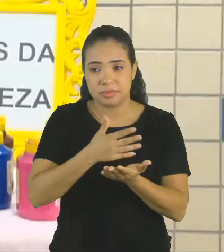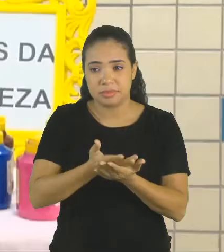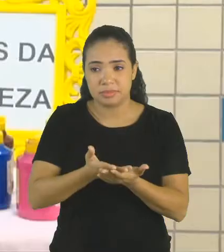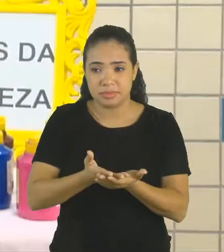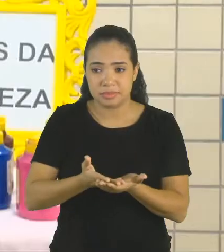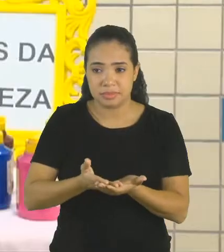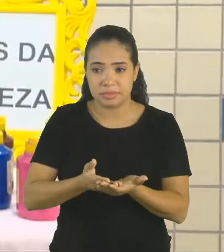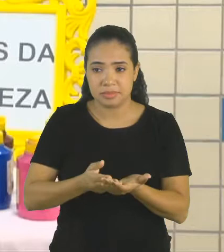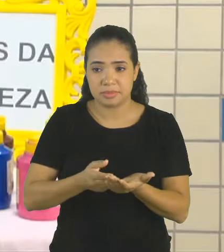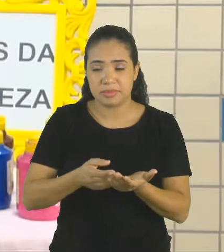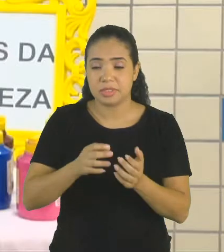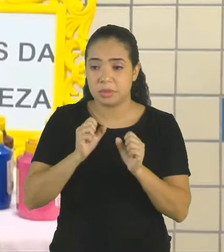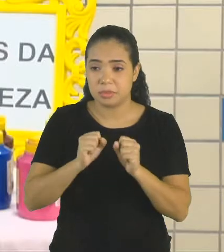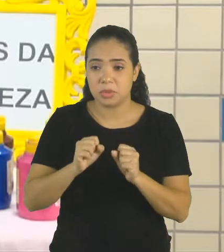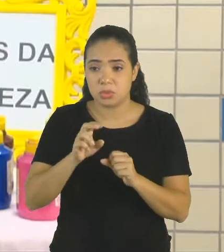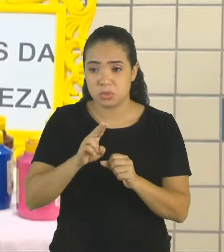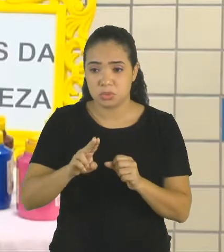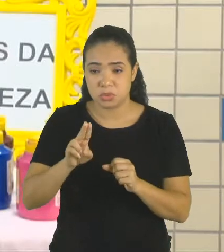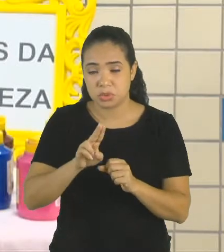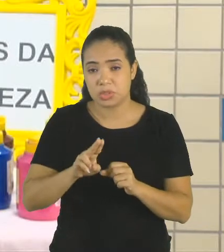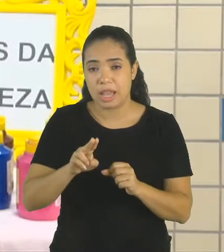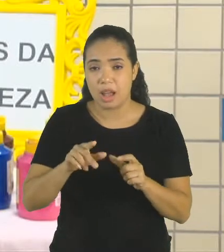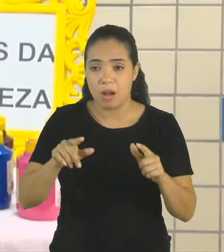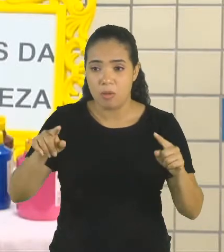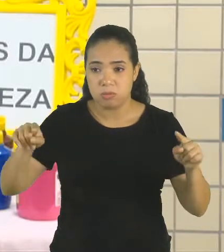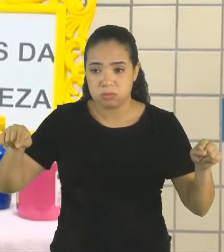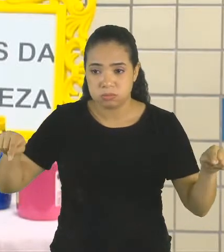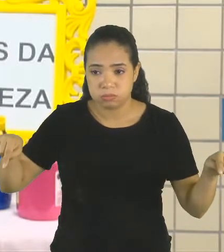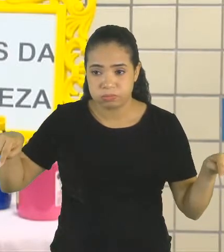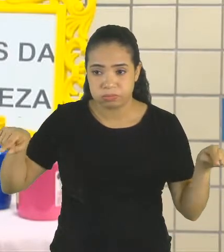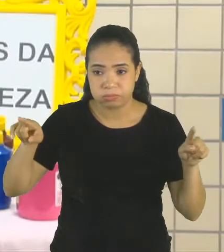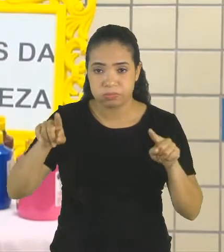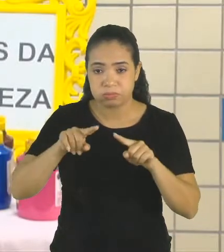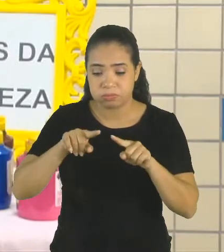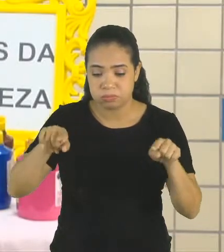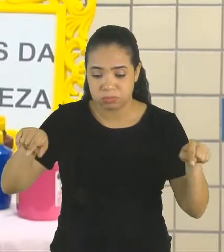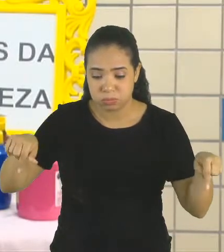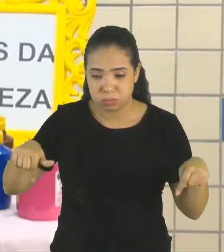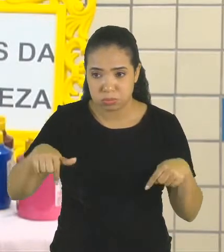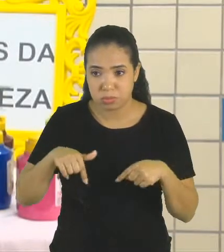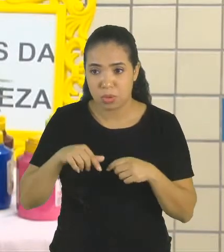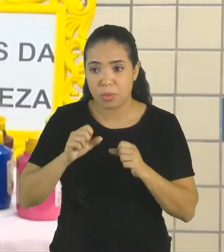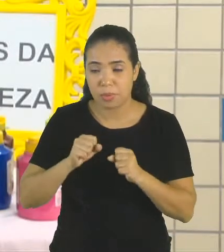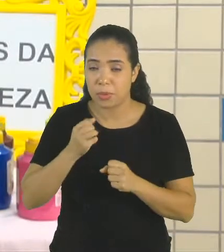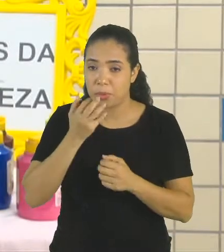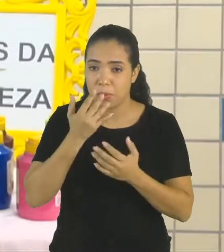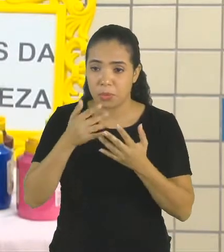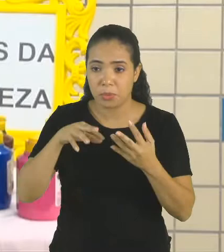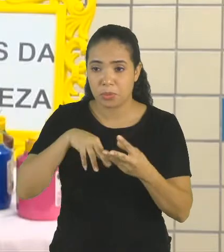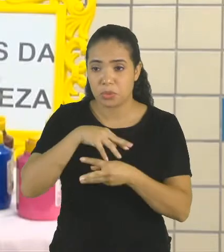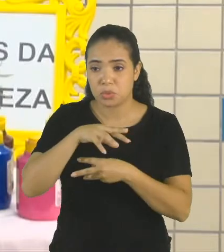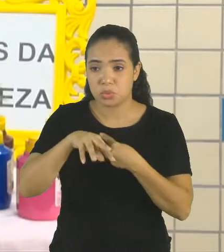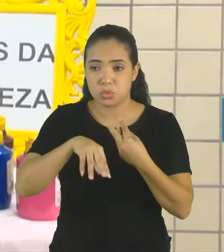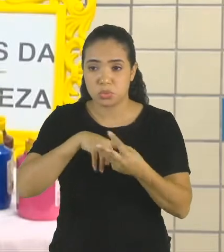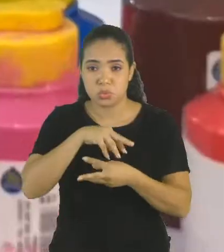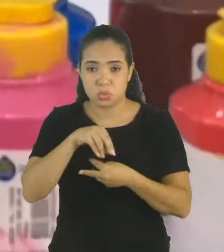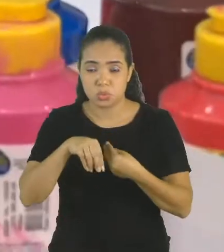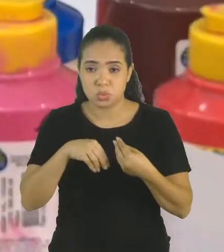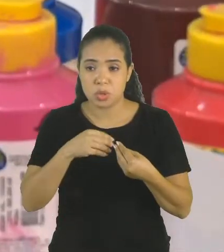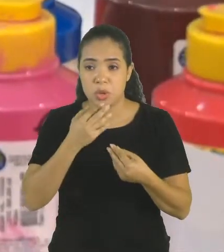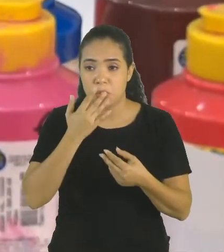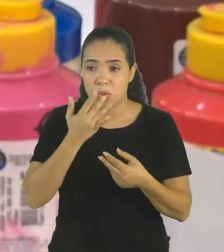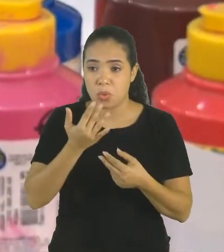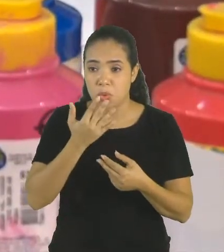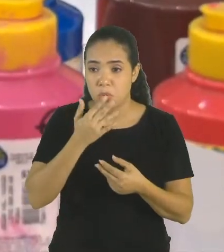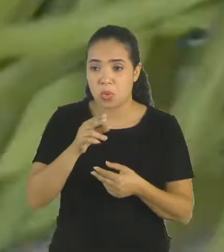essa folha A4, essa folha maior. Pode misturar essas tintas, descobrir quais as cores